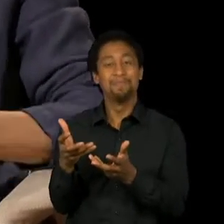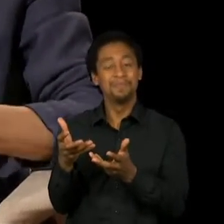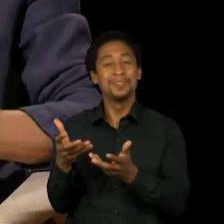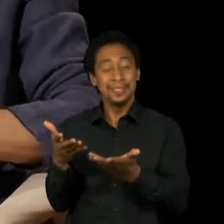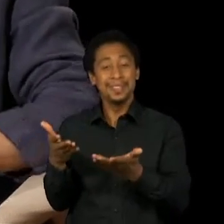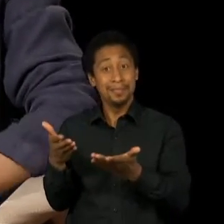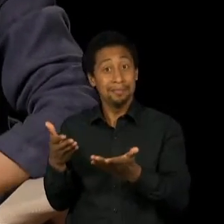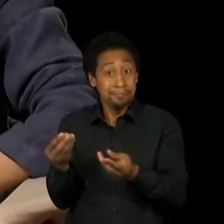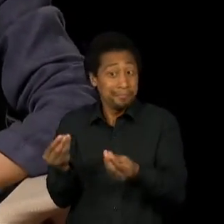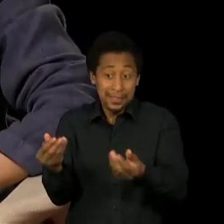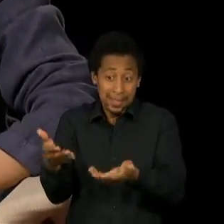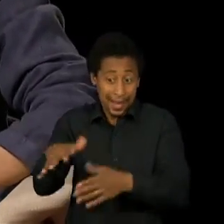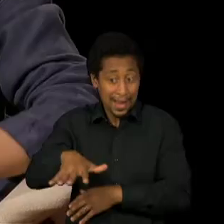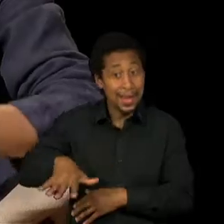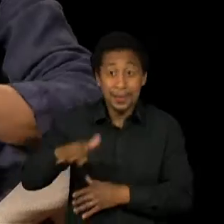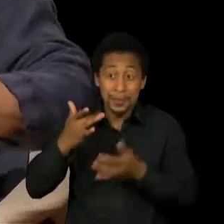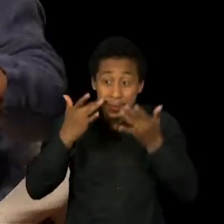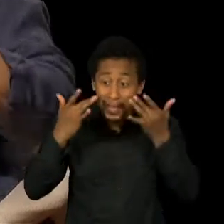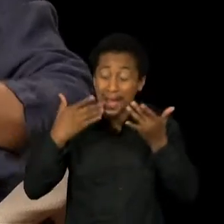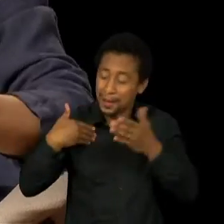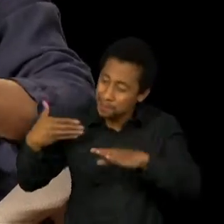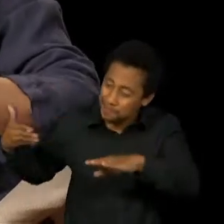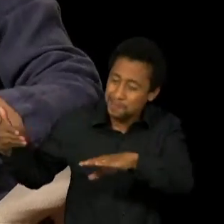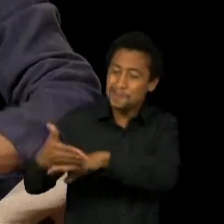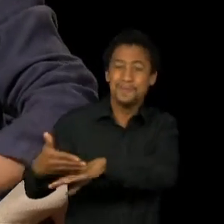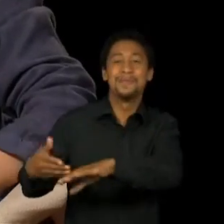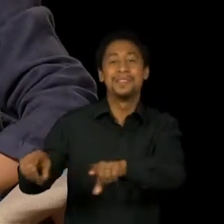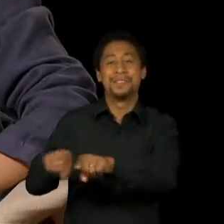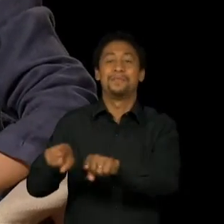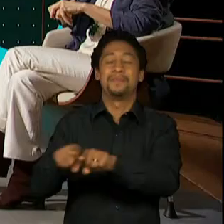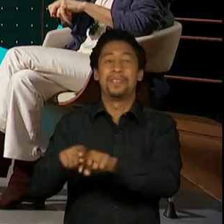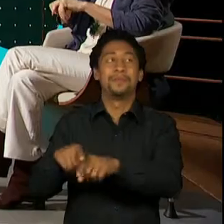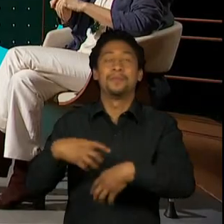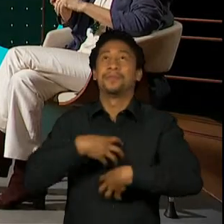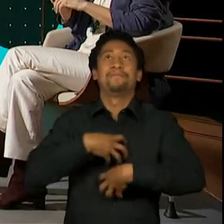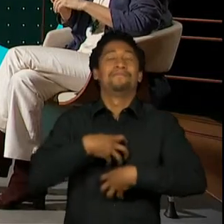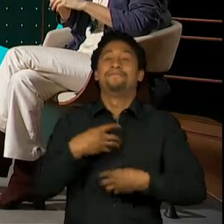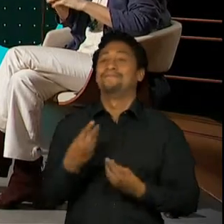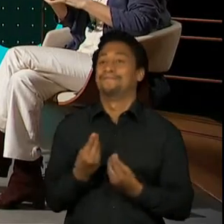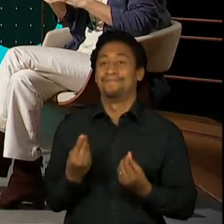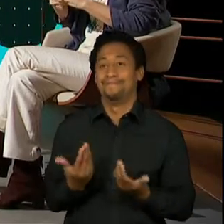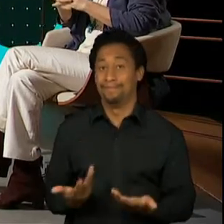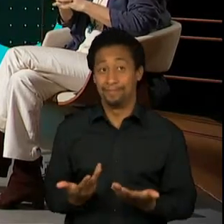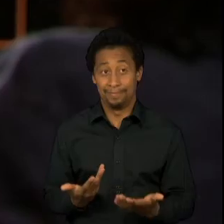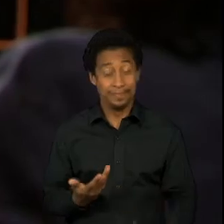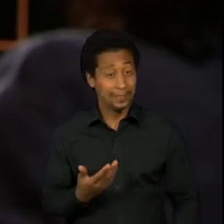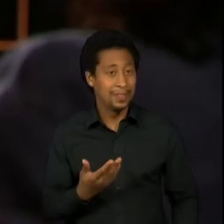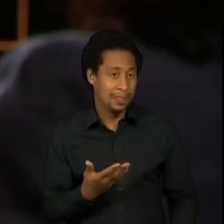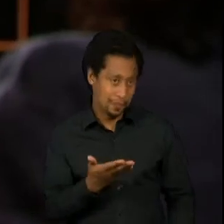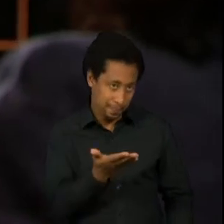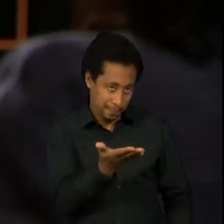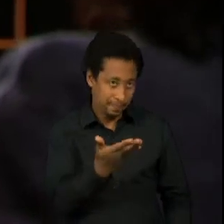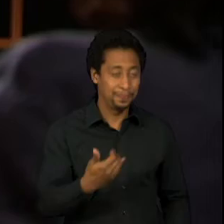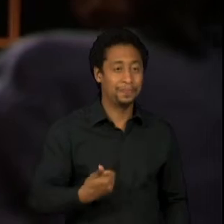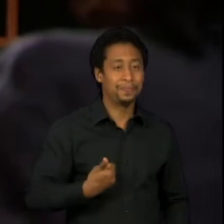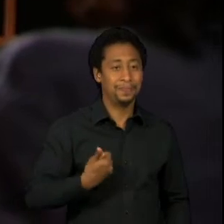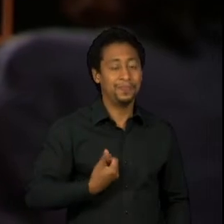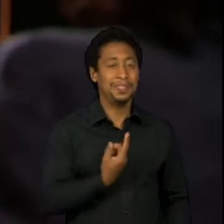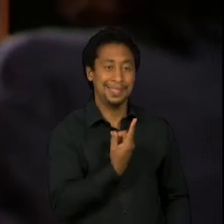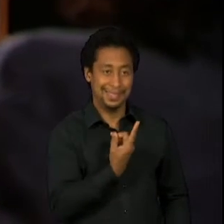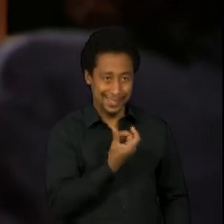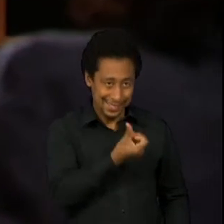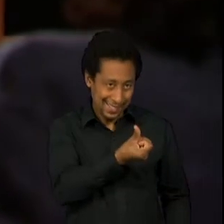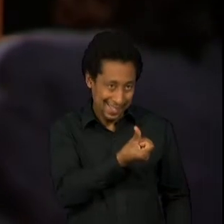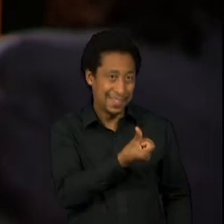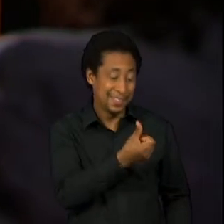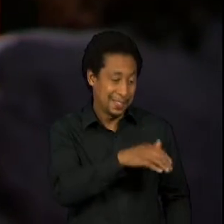leve coisas como trouxe para mim. E você tinha 16 anos, quando a sua mãe formou a primeira turma